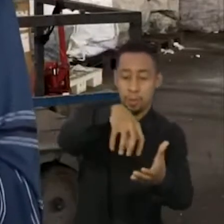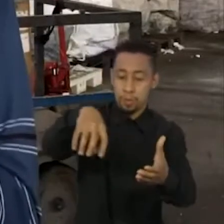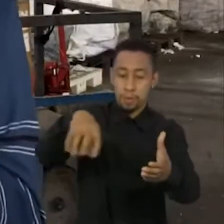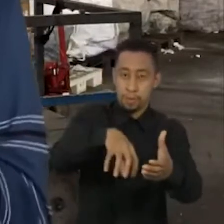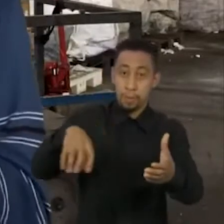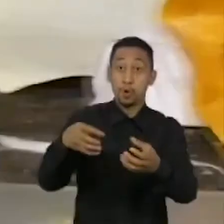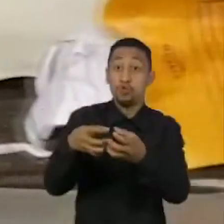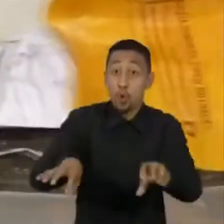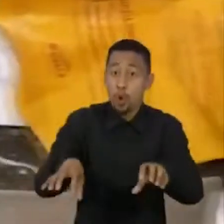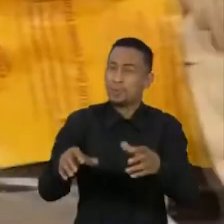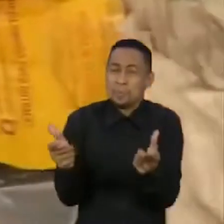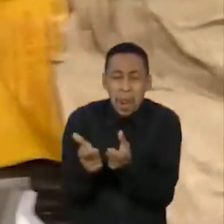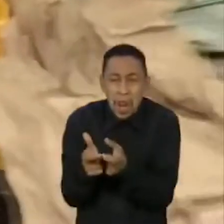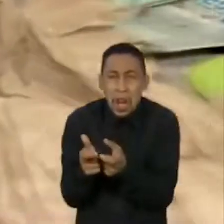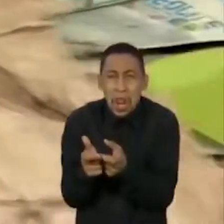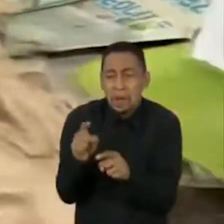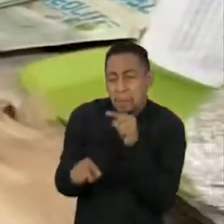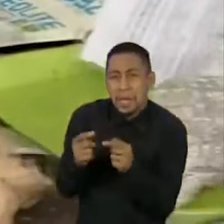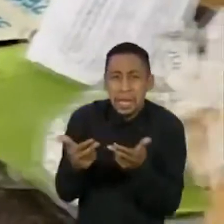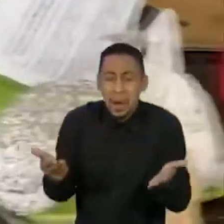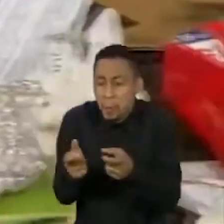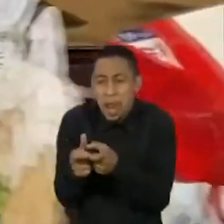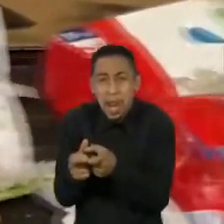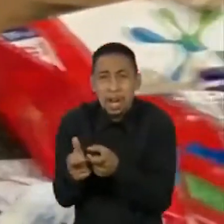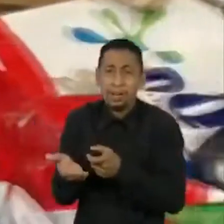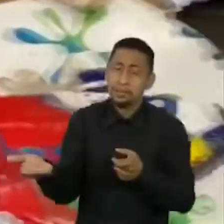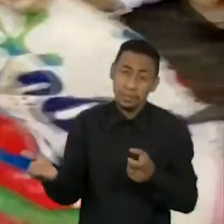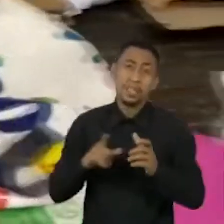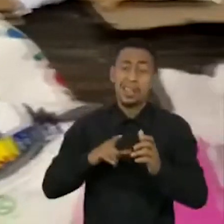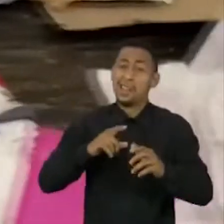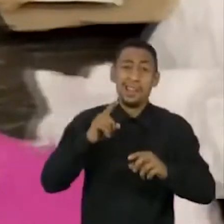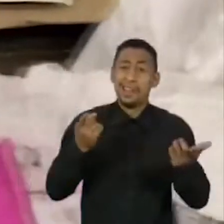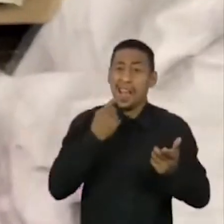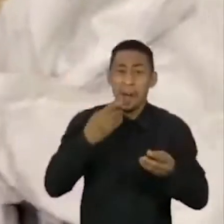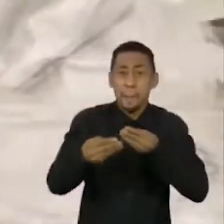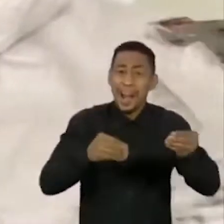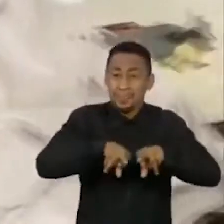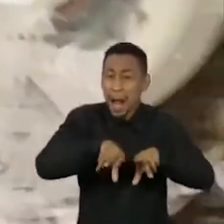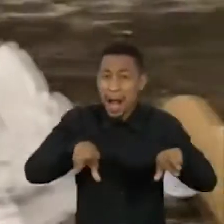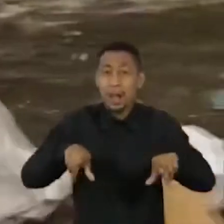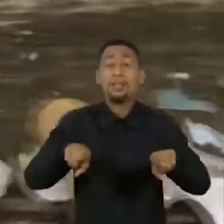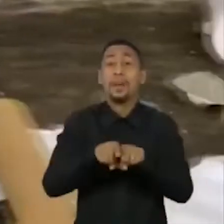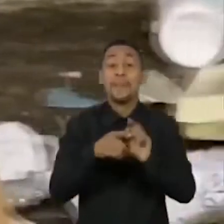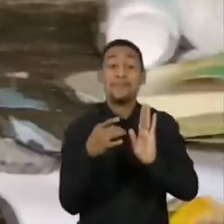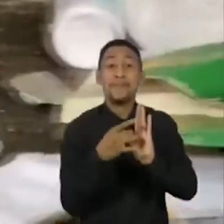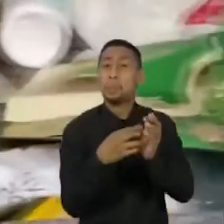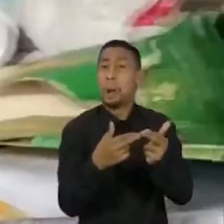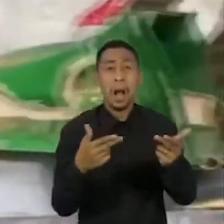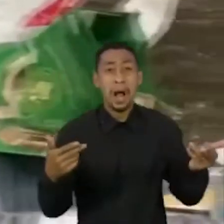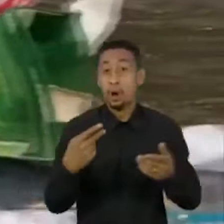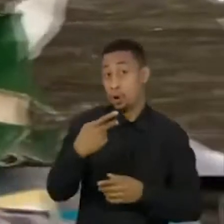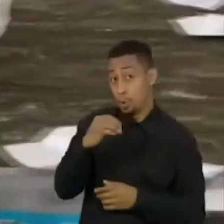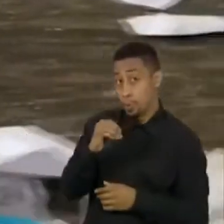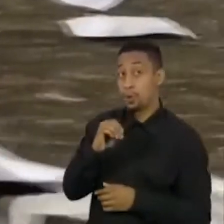Mildezas, são vários tipos de plásticos e vários tipos também de vidros, como por exemplo porcelana. Enfim,